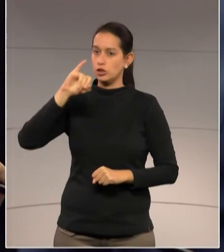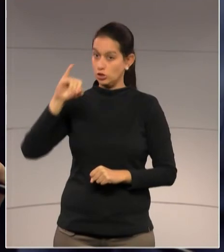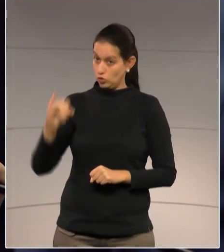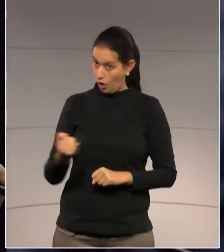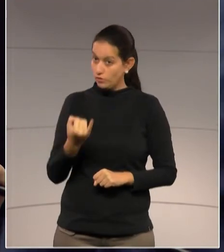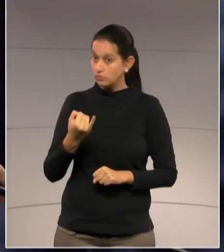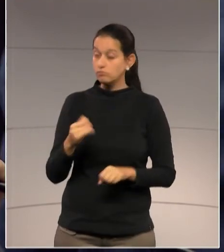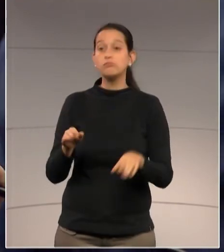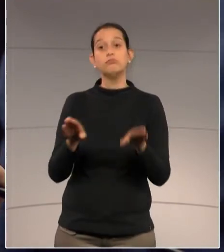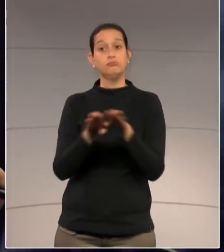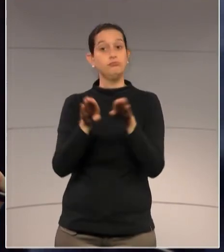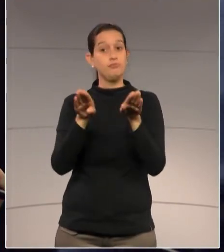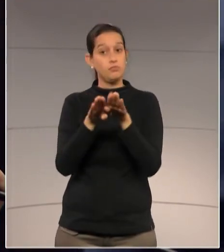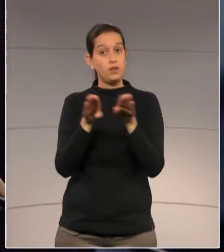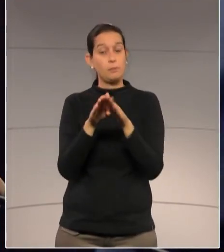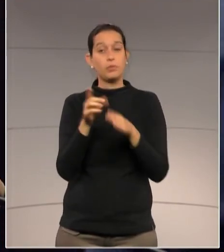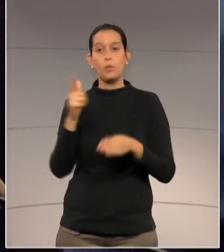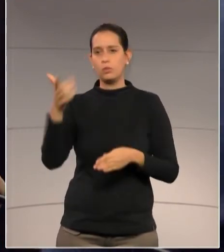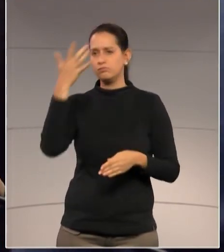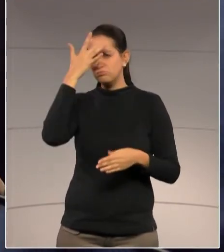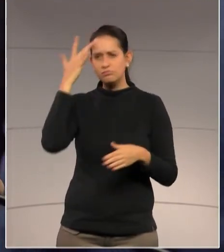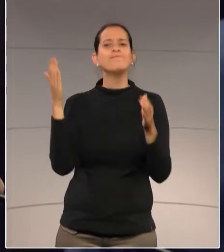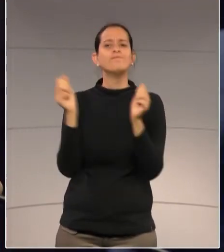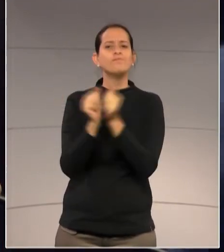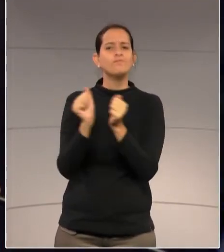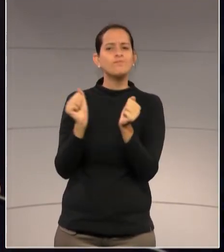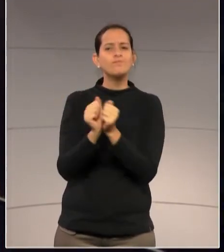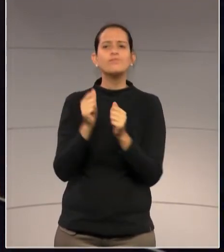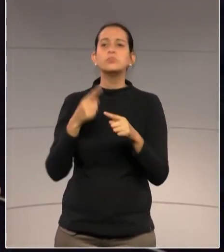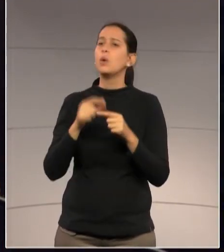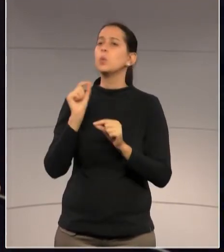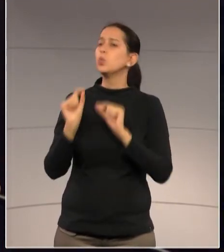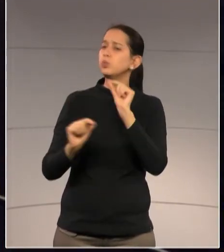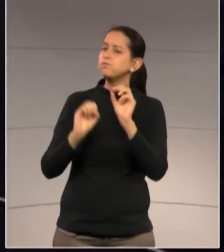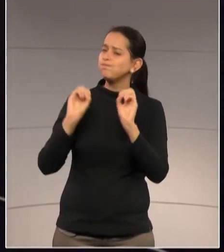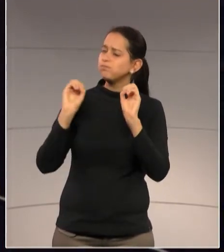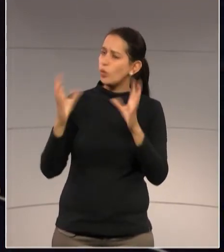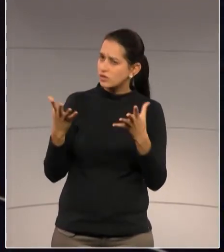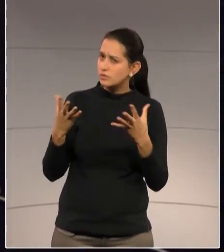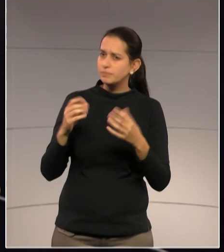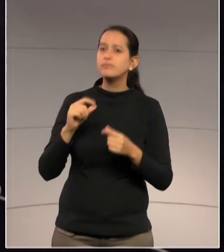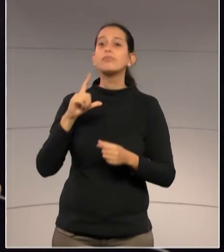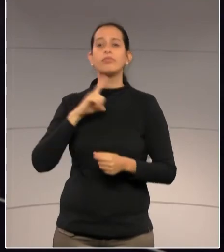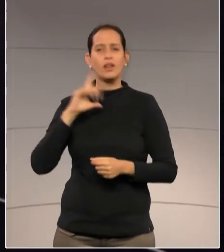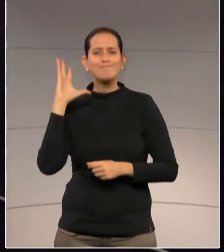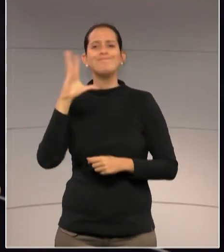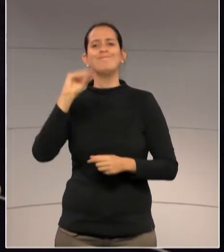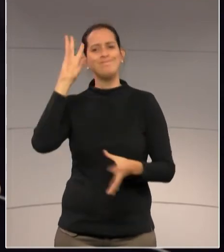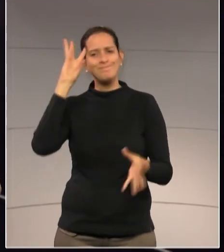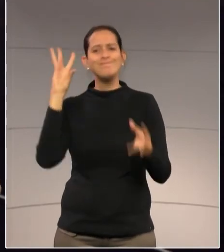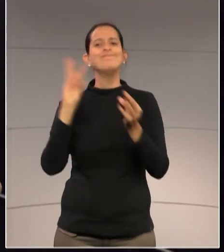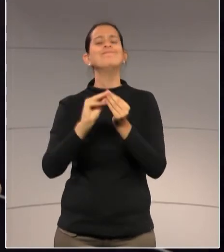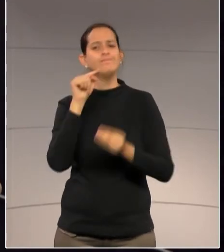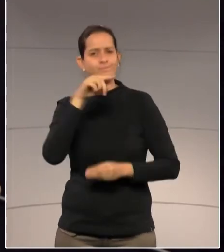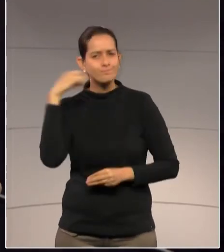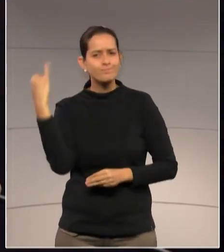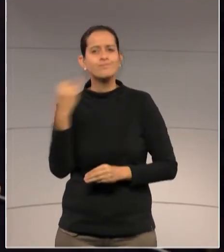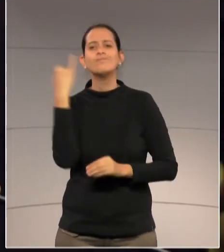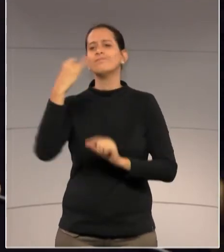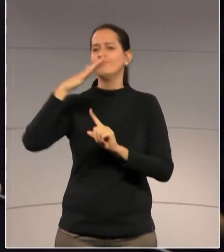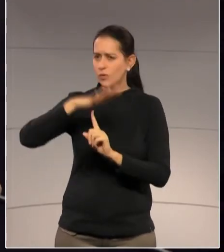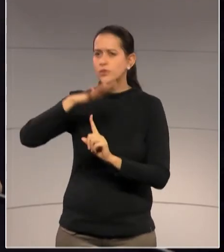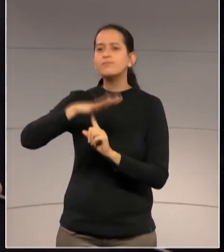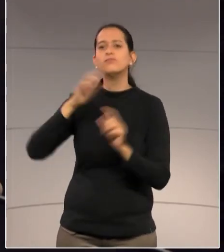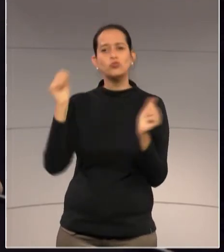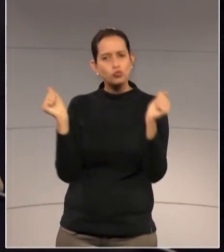de fato prevaleceu o espírito público, entendimento de que é importante para todo o nosso Estado uma obra dessa